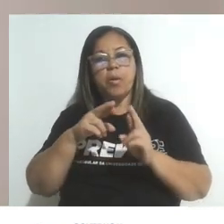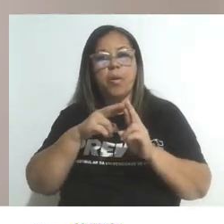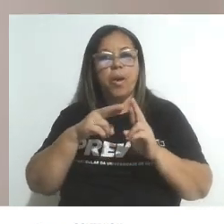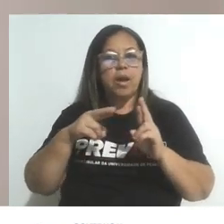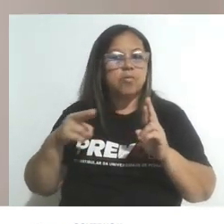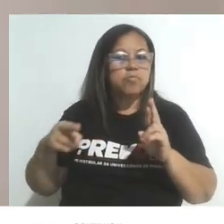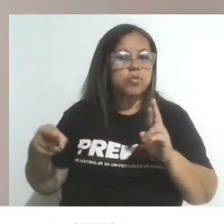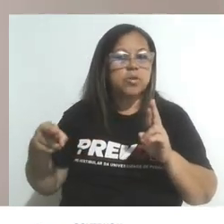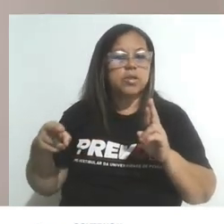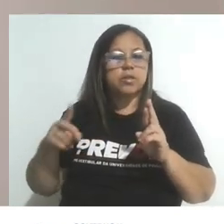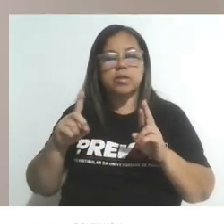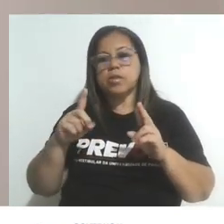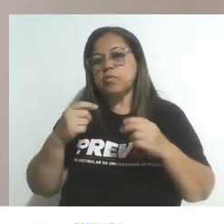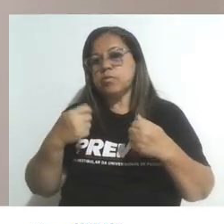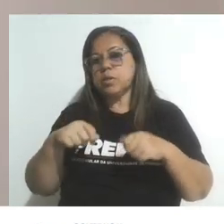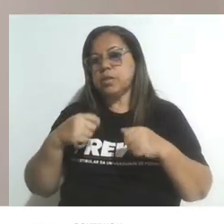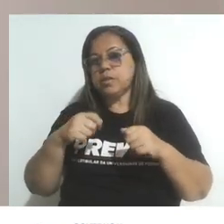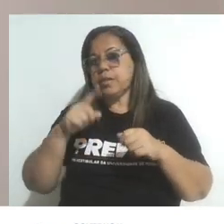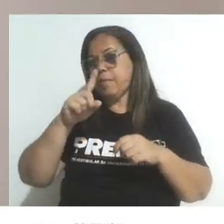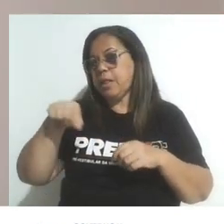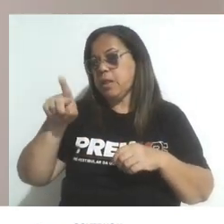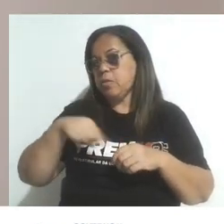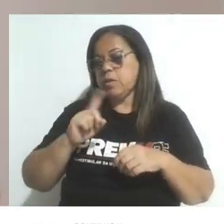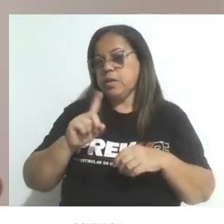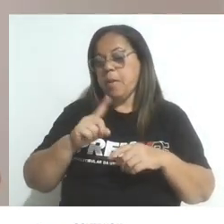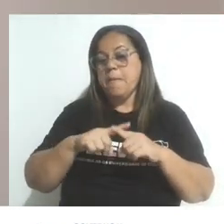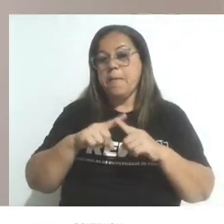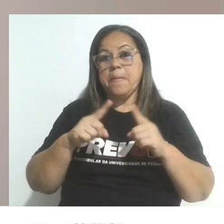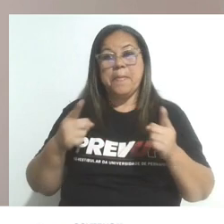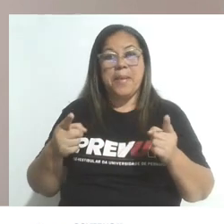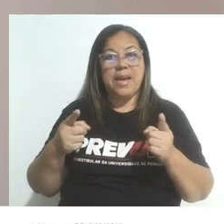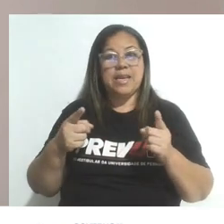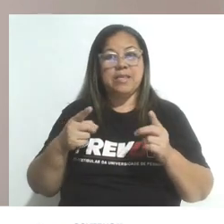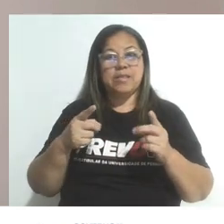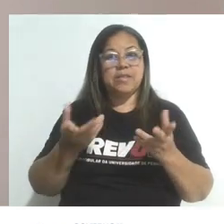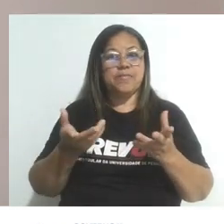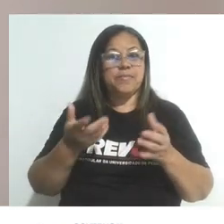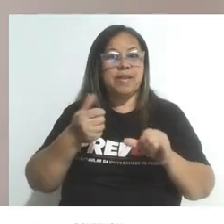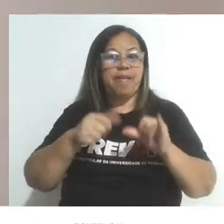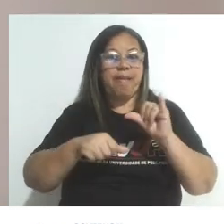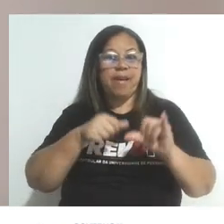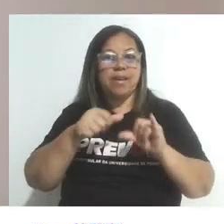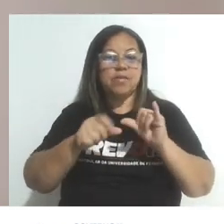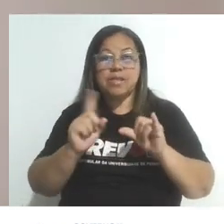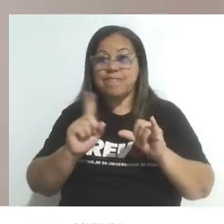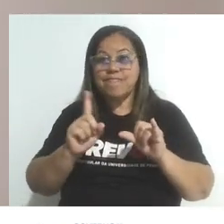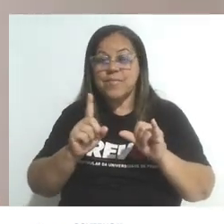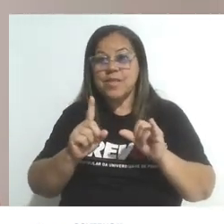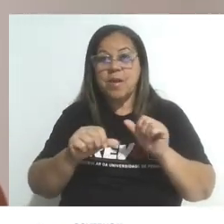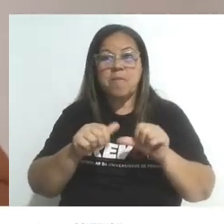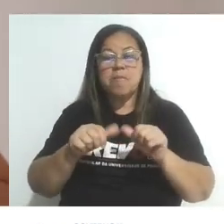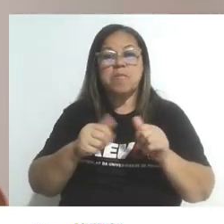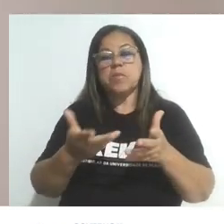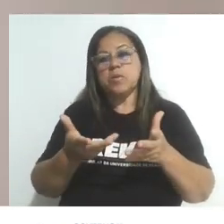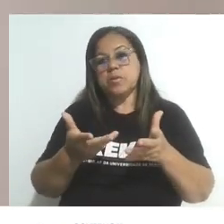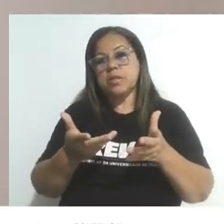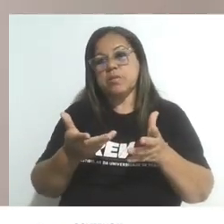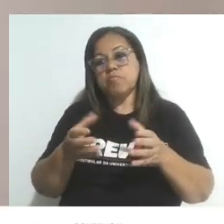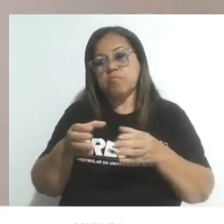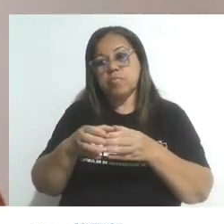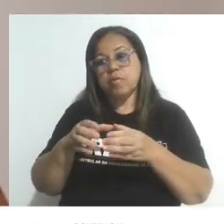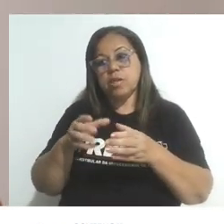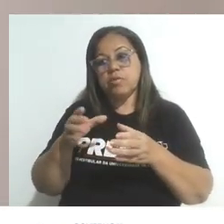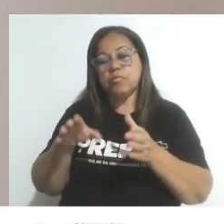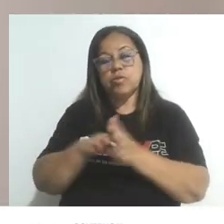não são necessariamente nulas. No caso de reações irreversíveis, as concentrações dos reagentes tendem a